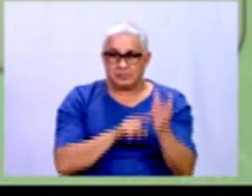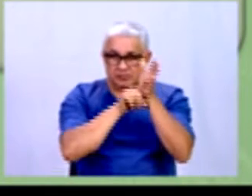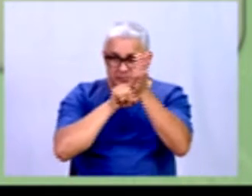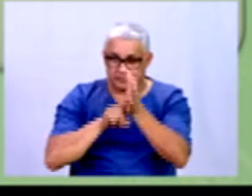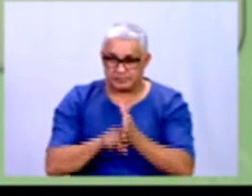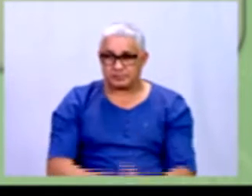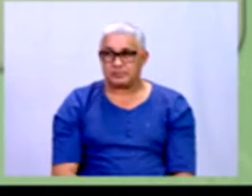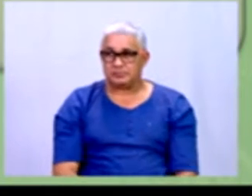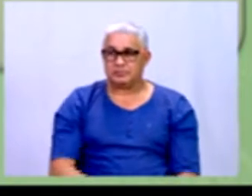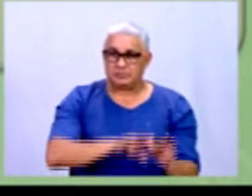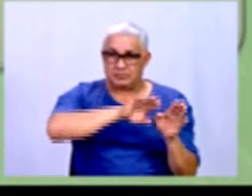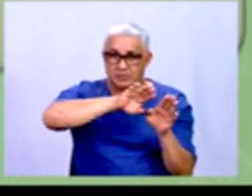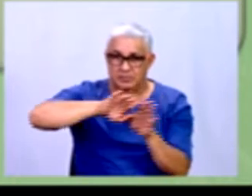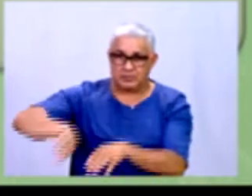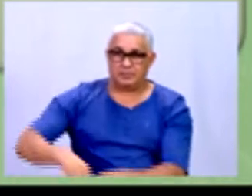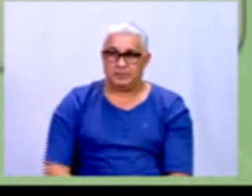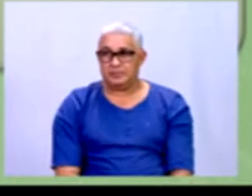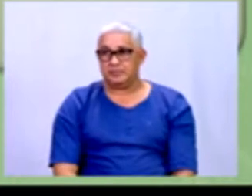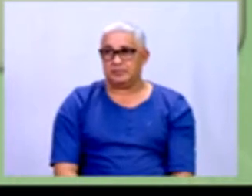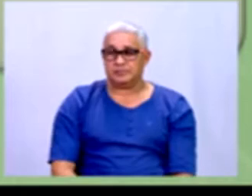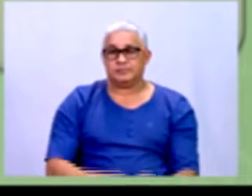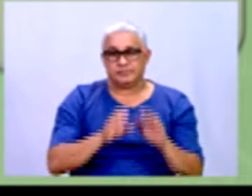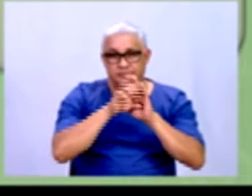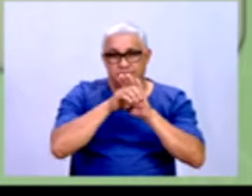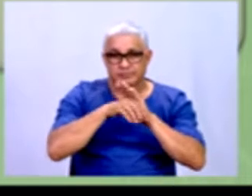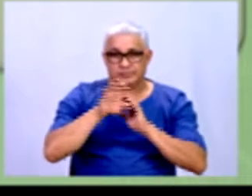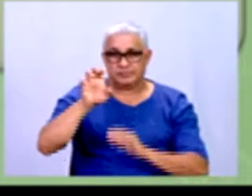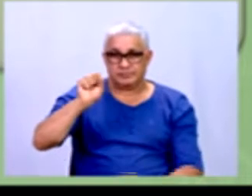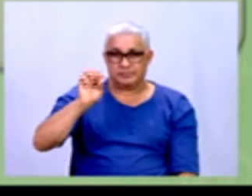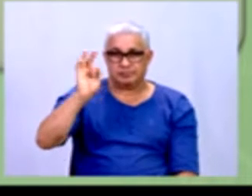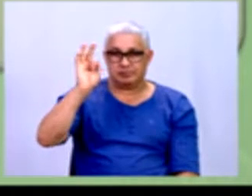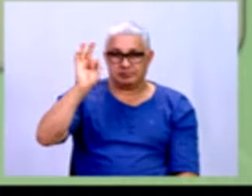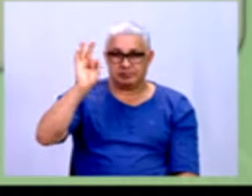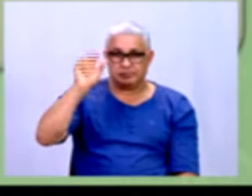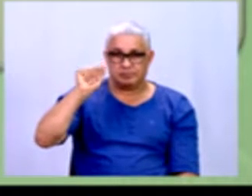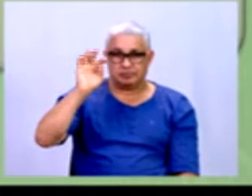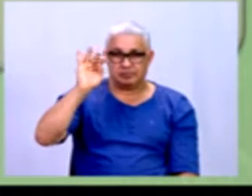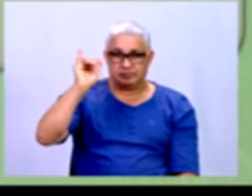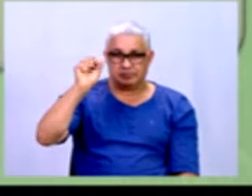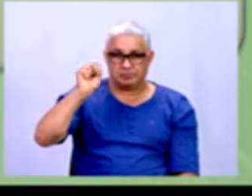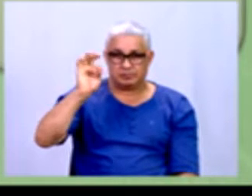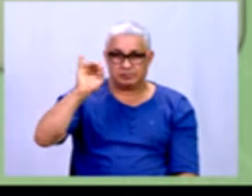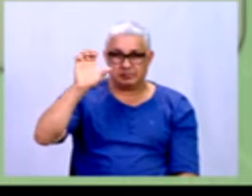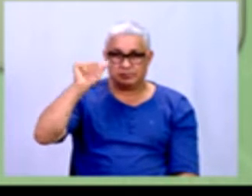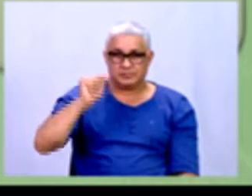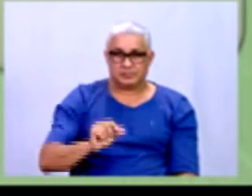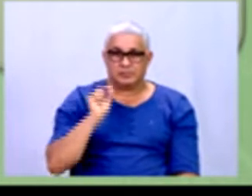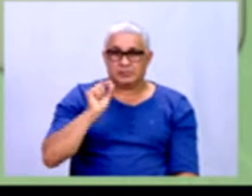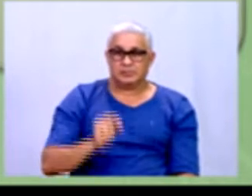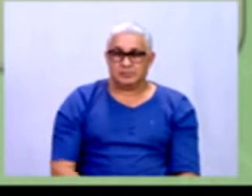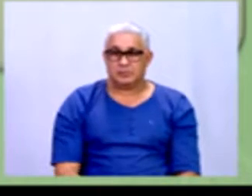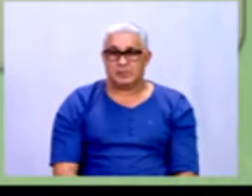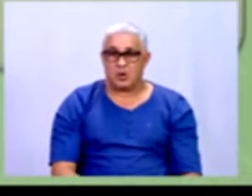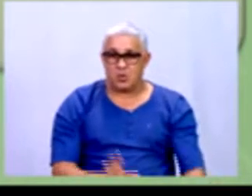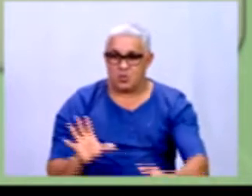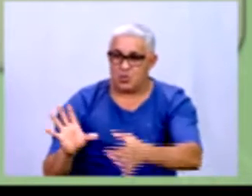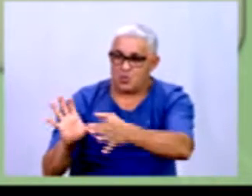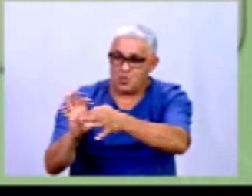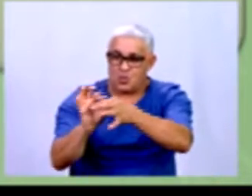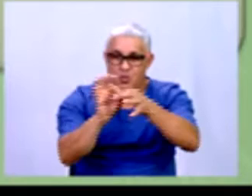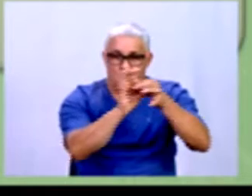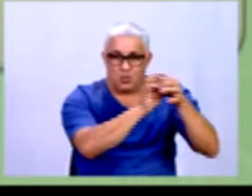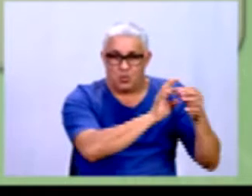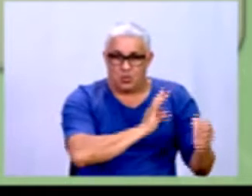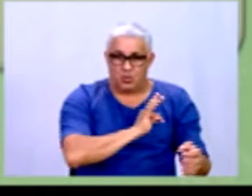Vamos lá. Conceituando estatística, pessoal. A estatística consiste em um conjunto de